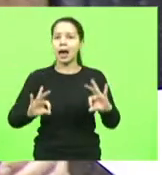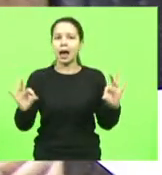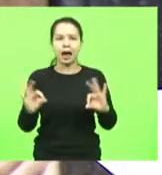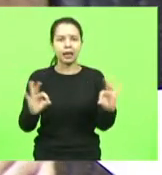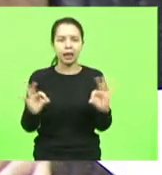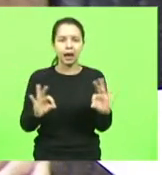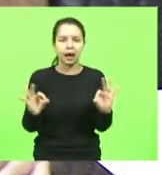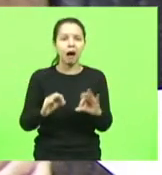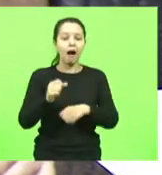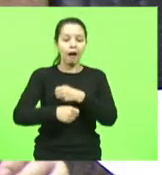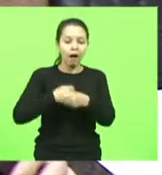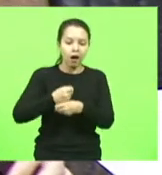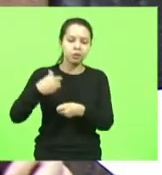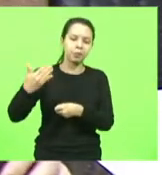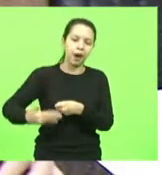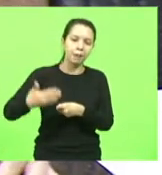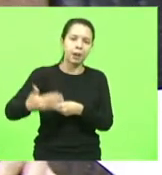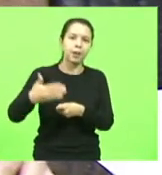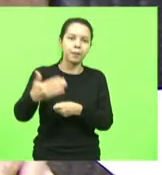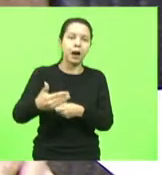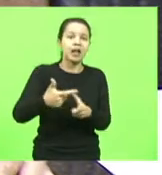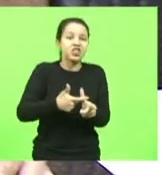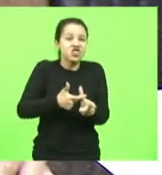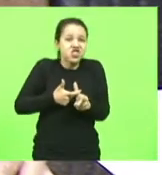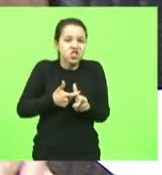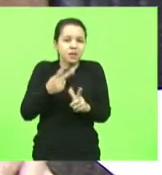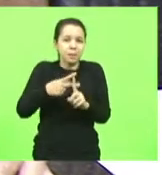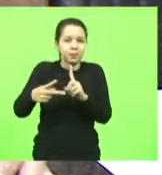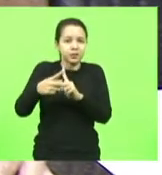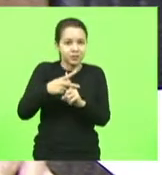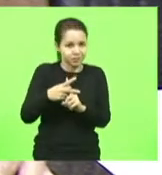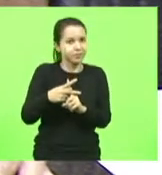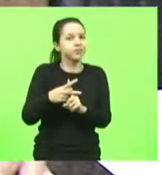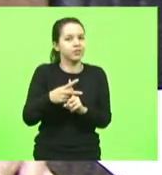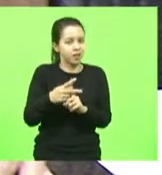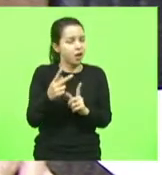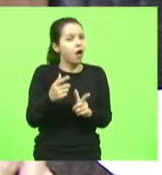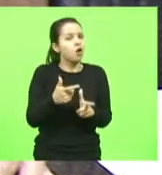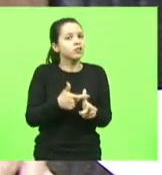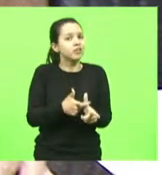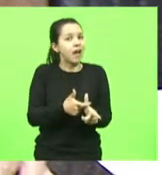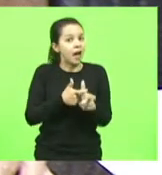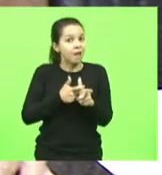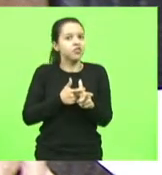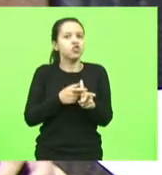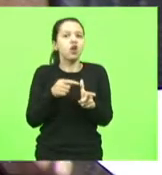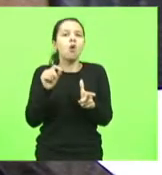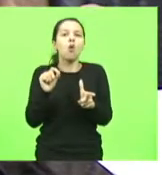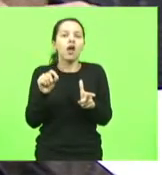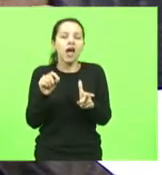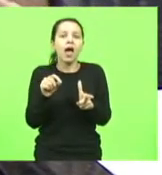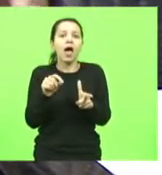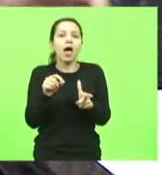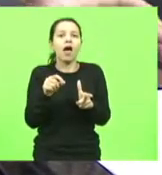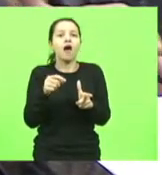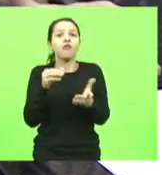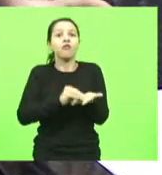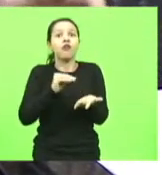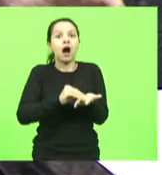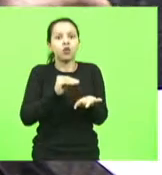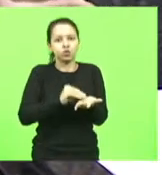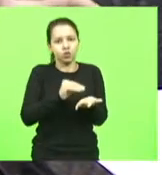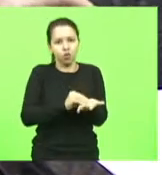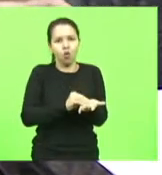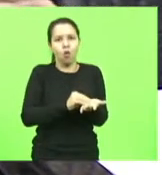ano após ano, o nosso déficit previdenciário aumenta. O déficit, o déficit é aquilo que falta, é o buraco, é o que faltou